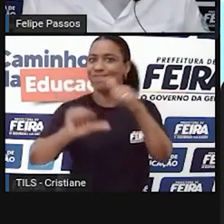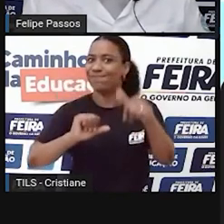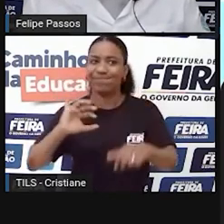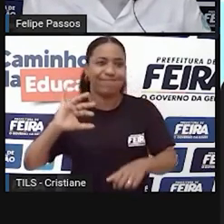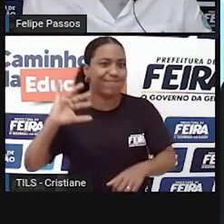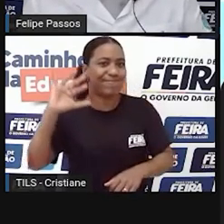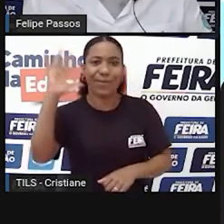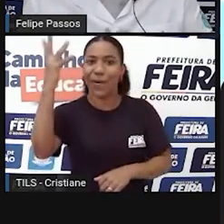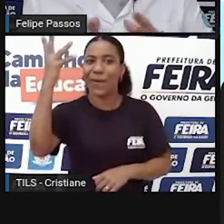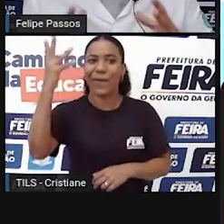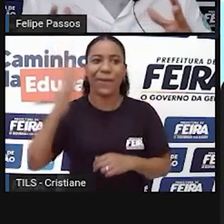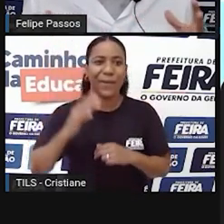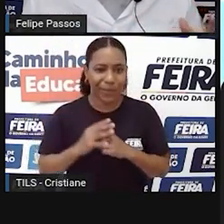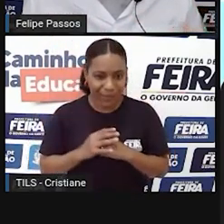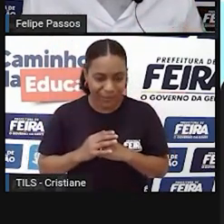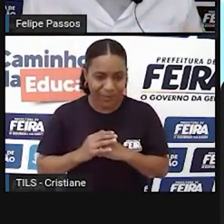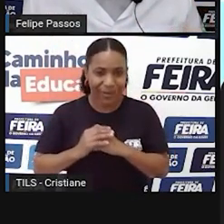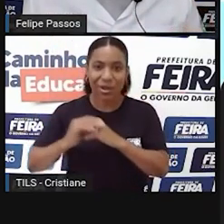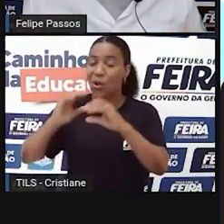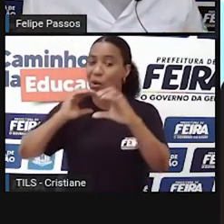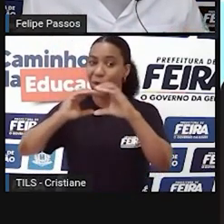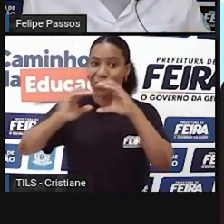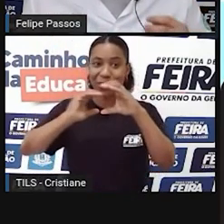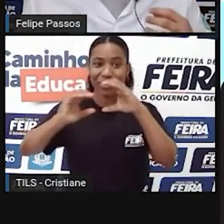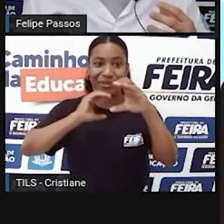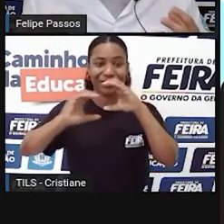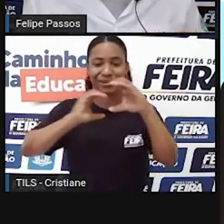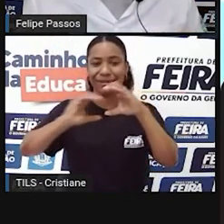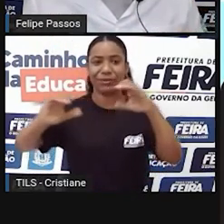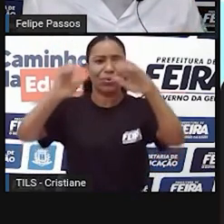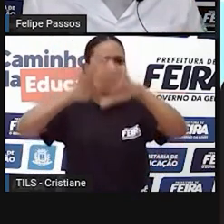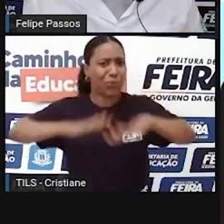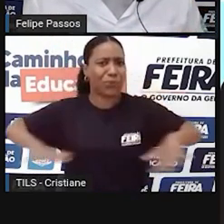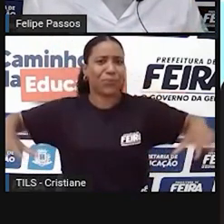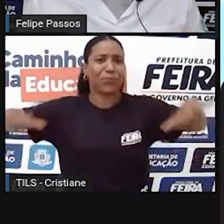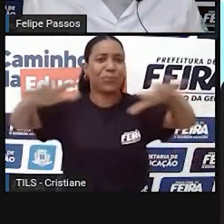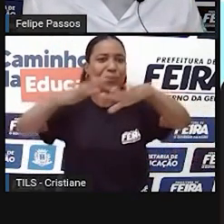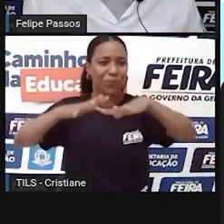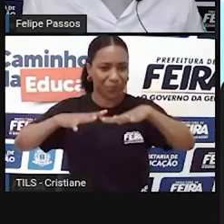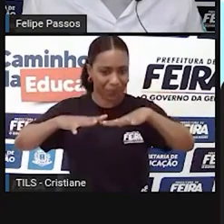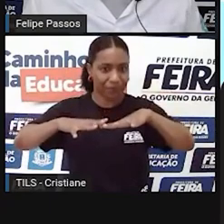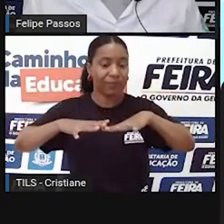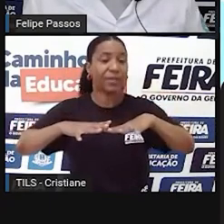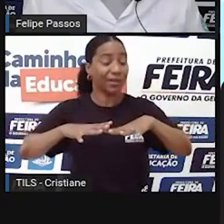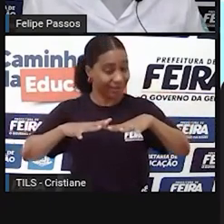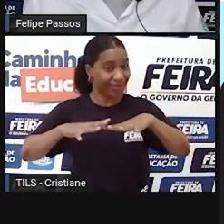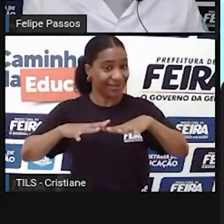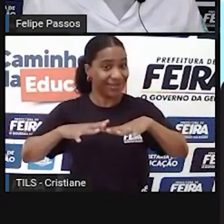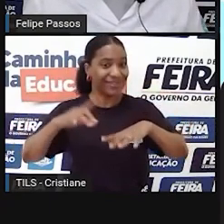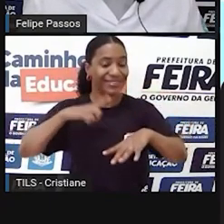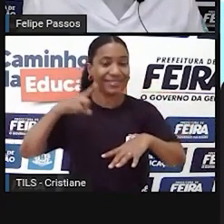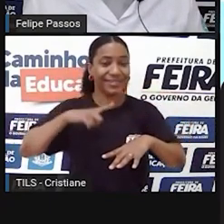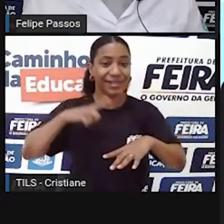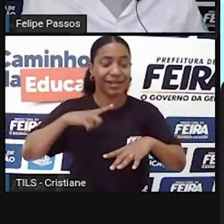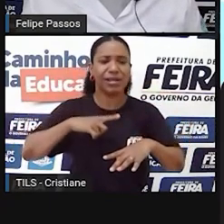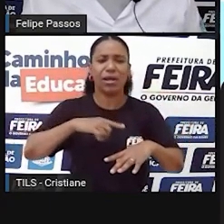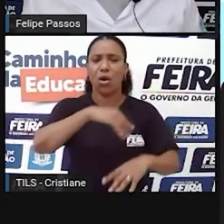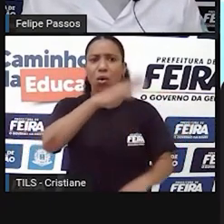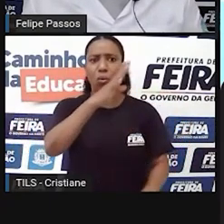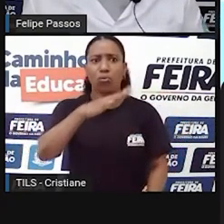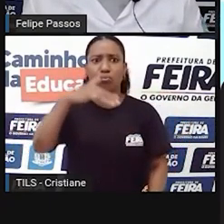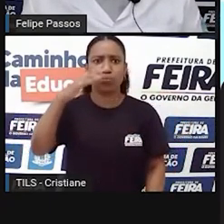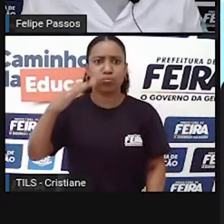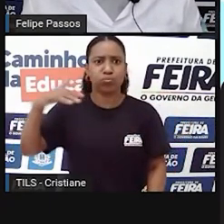Esse fenômeno foi a comunicação em massa. A gente descobriu que uma onda eletromagnética chamada onda de rádio, ela